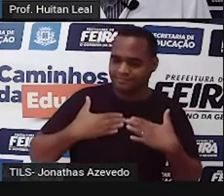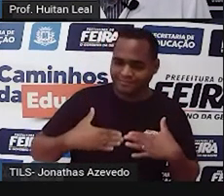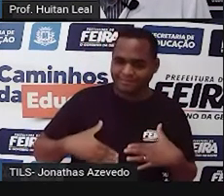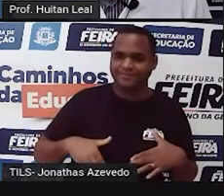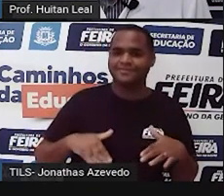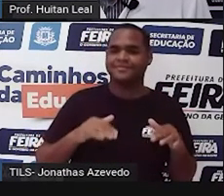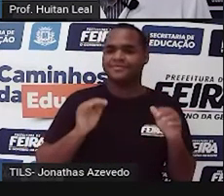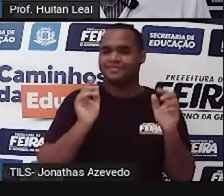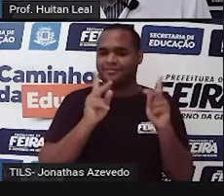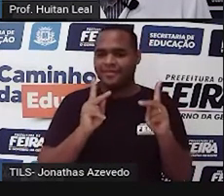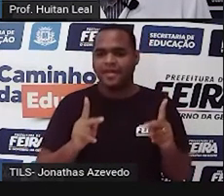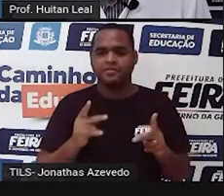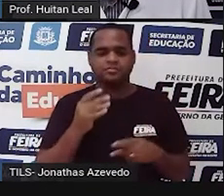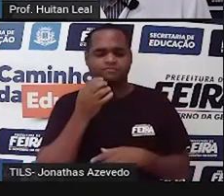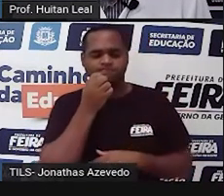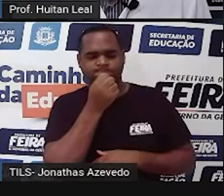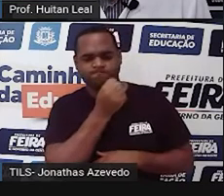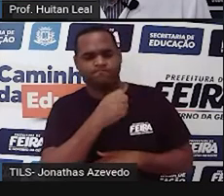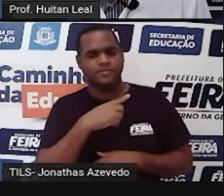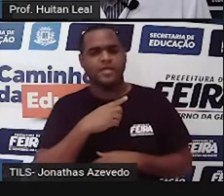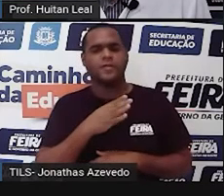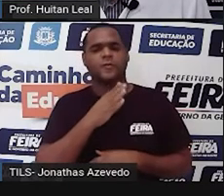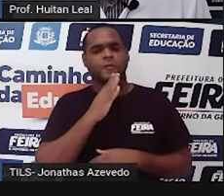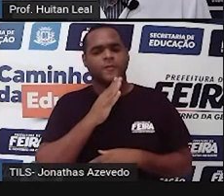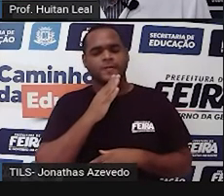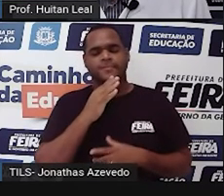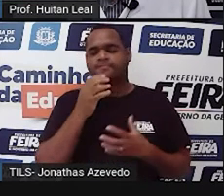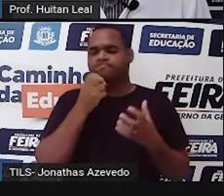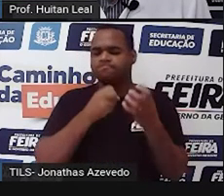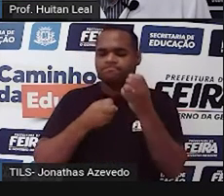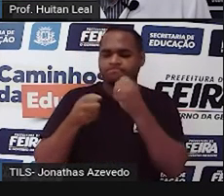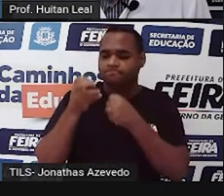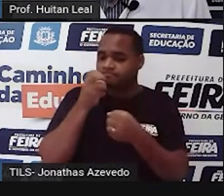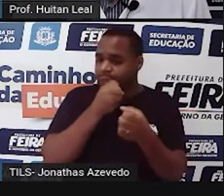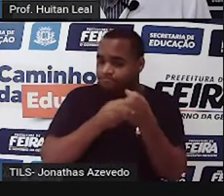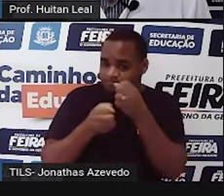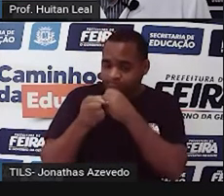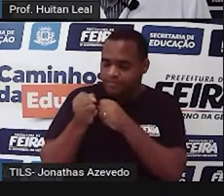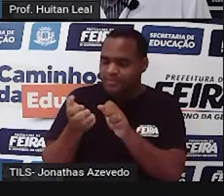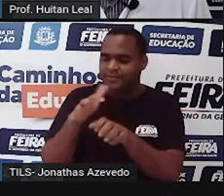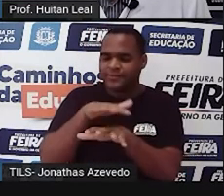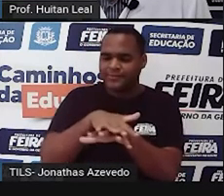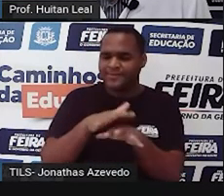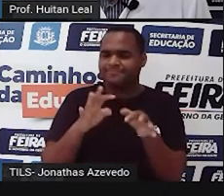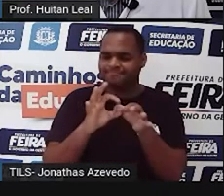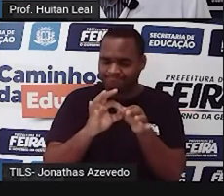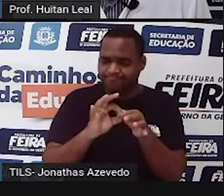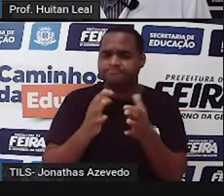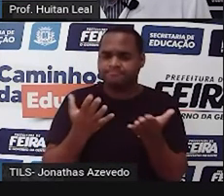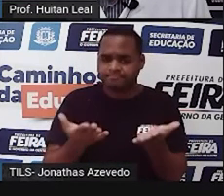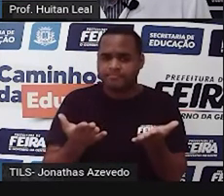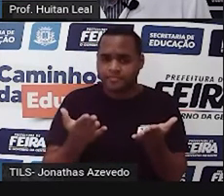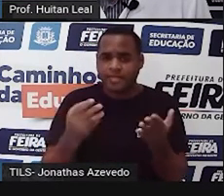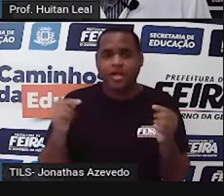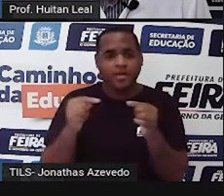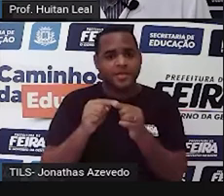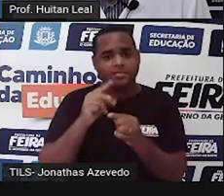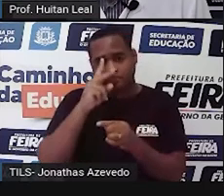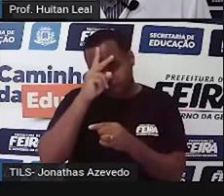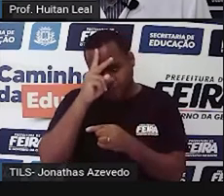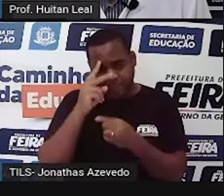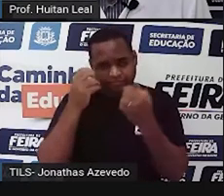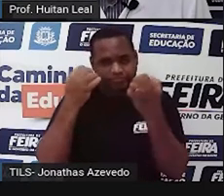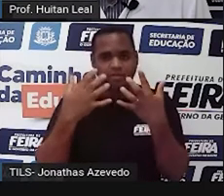abarca, resgata, reconhece, salva, inclui. Esta é a história de um